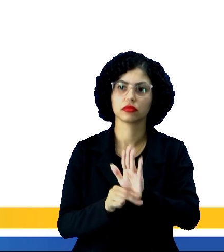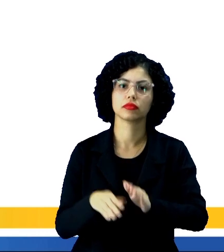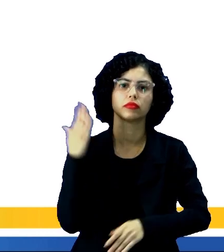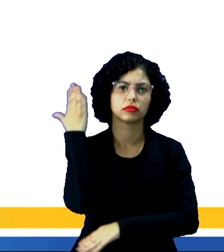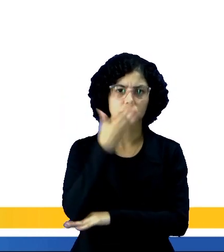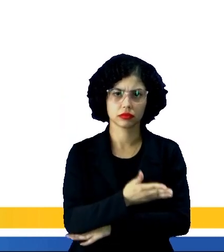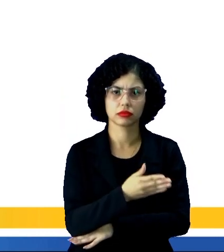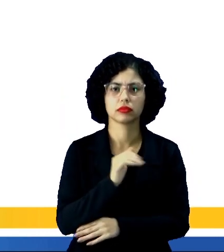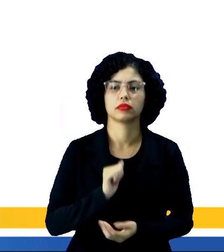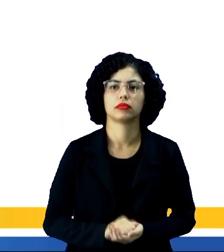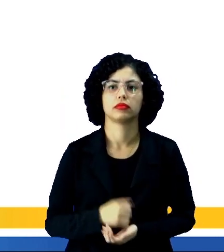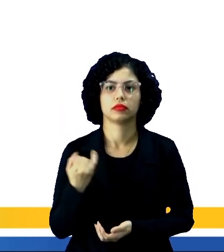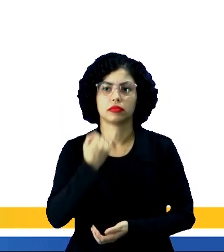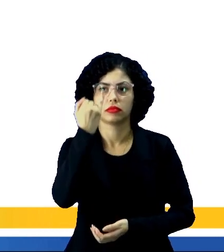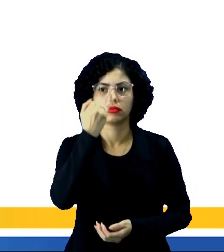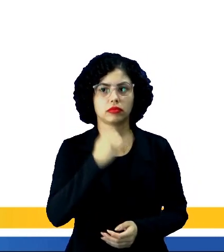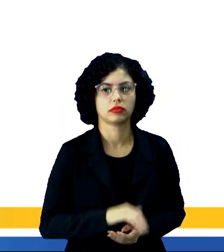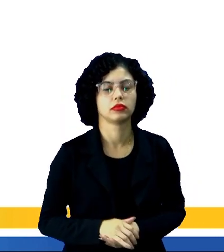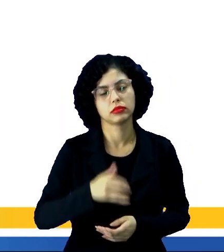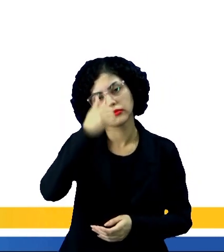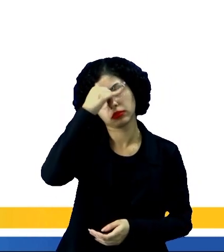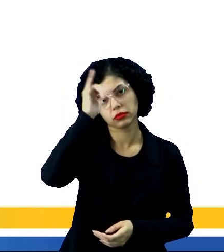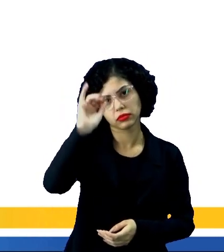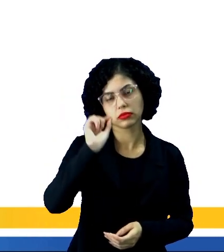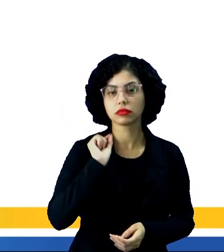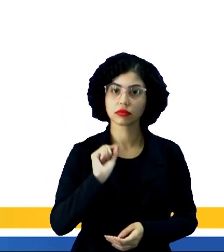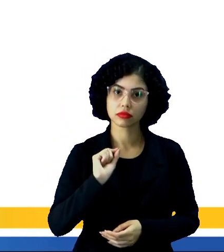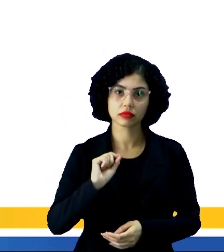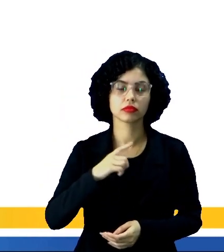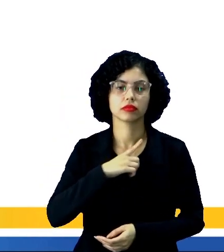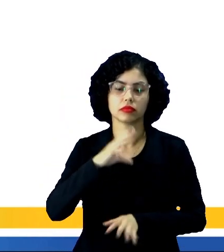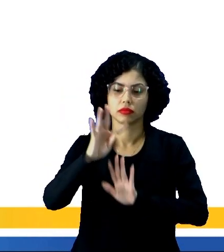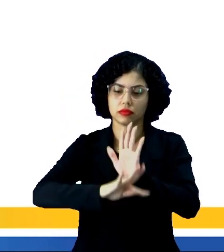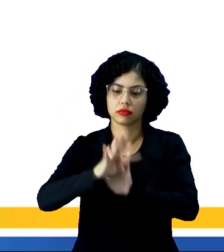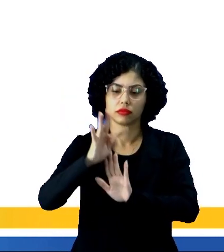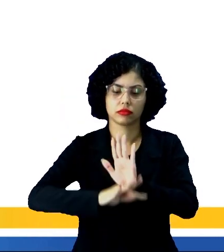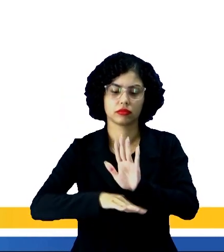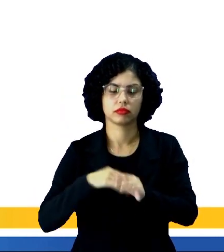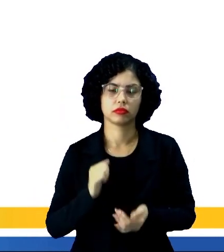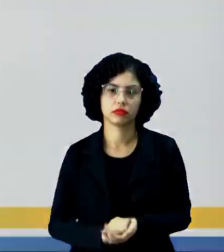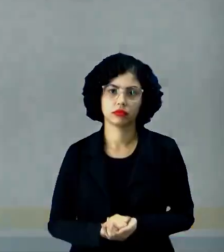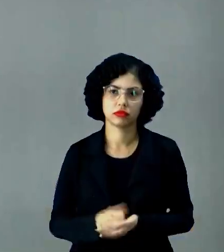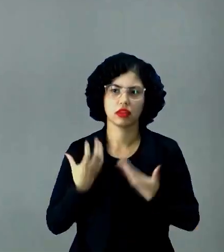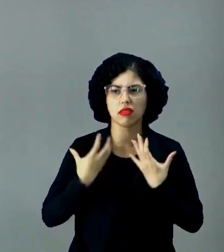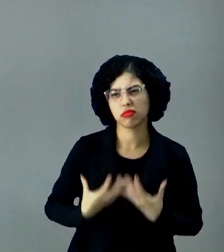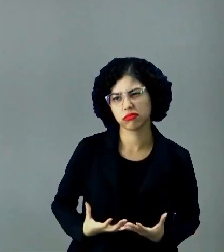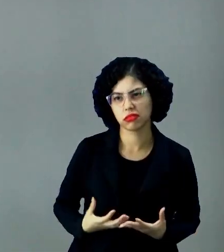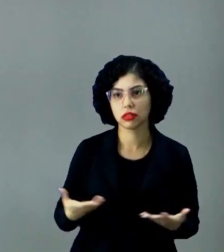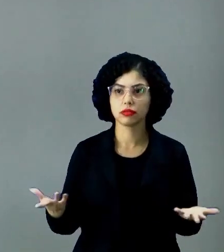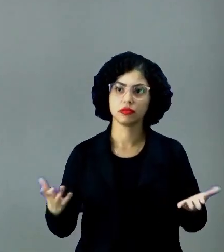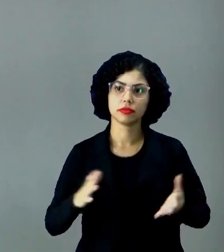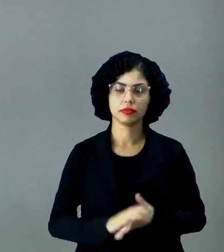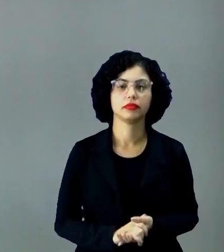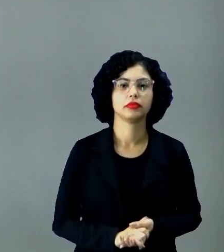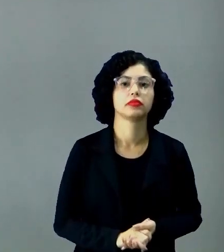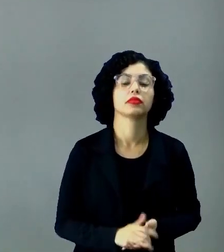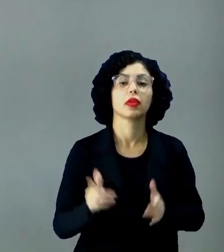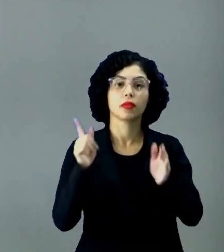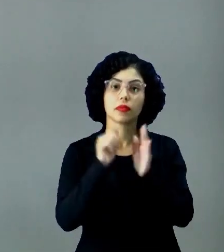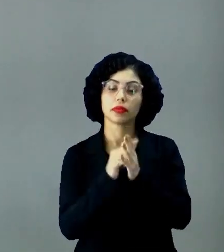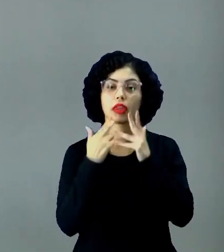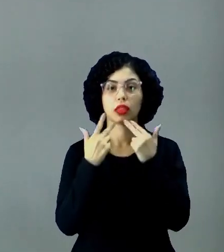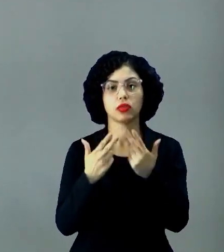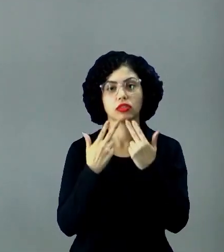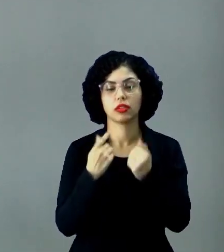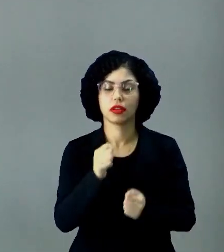direta e sucinta, evitando assim que o texto fique prolixo e cansativo. A notícia,